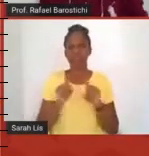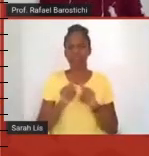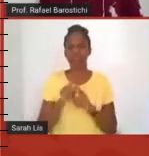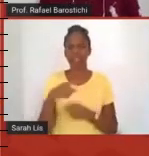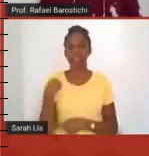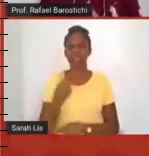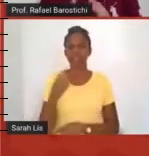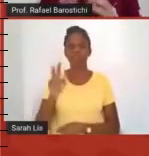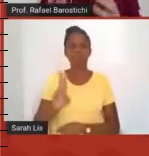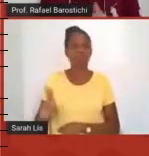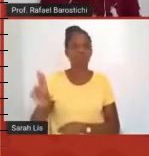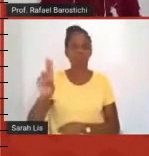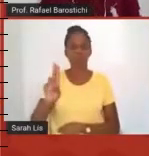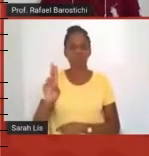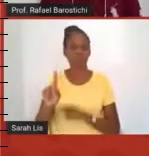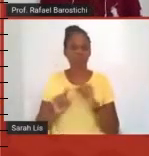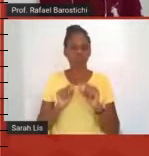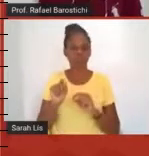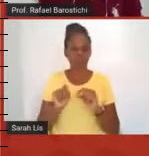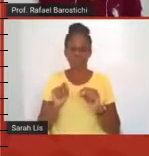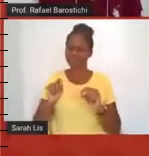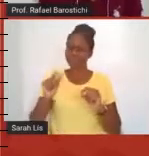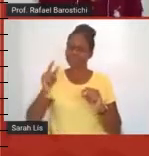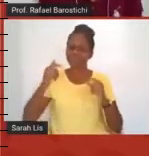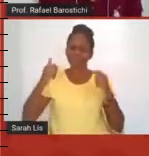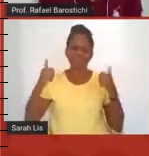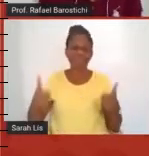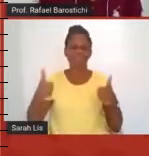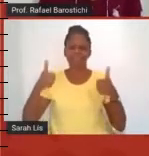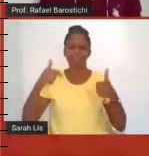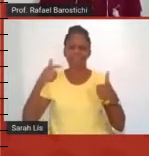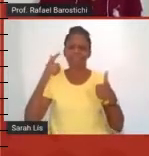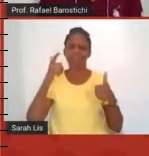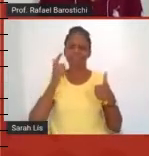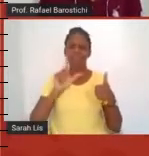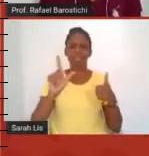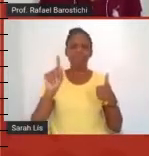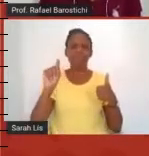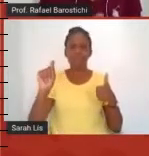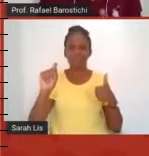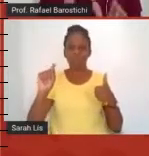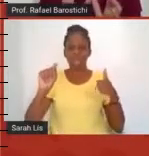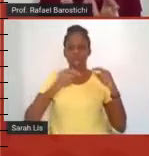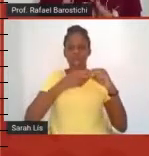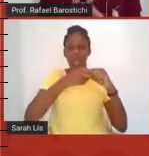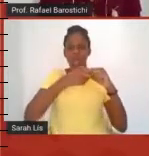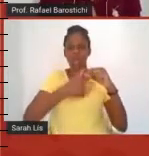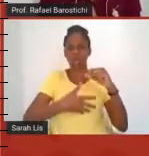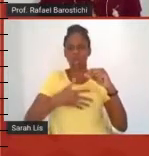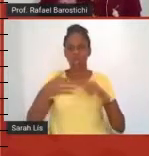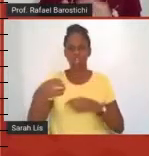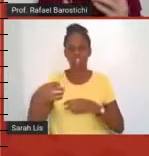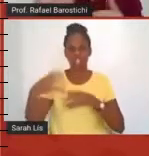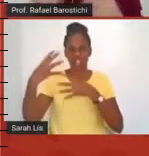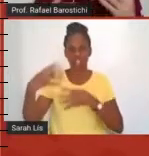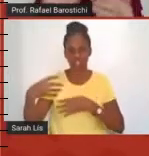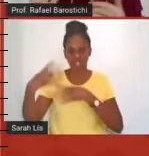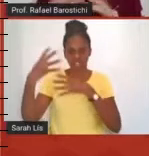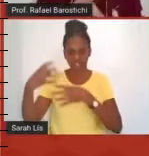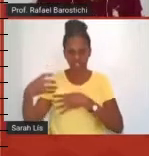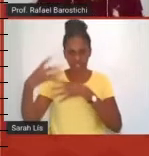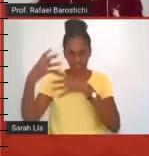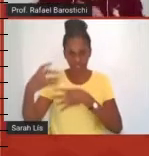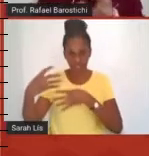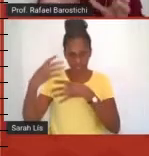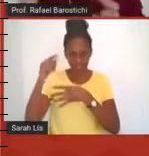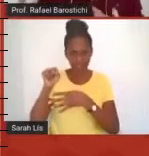acreditamos que, assim, deu muito certo foi o Google Chat, né? A ferramenta do Google que possibilita